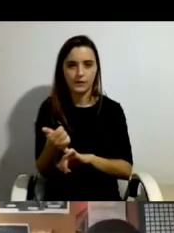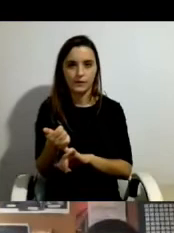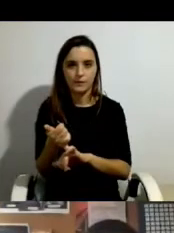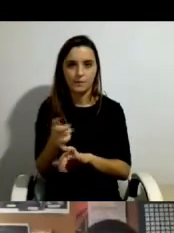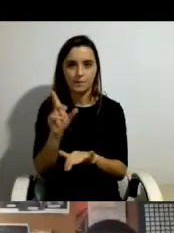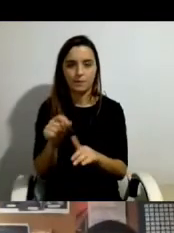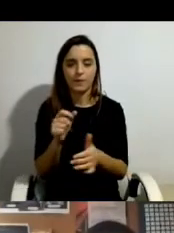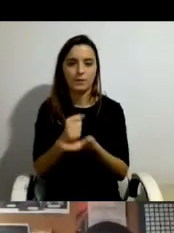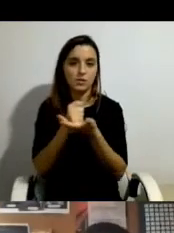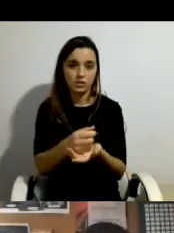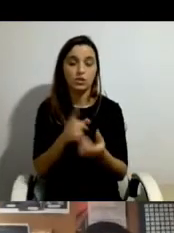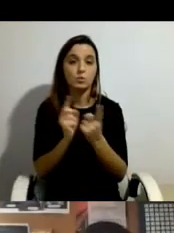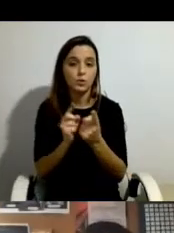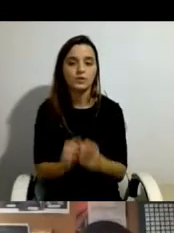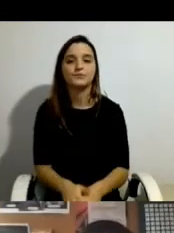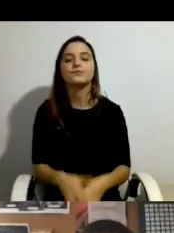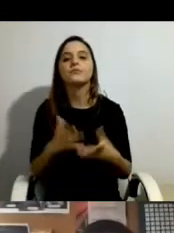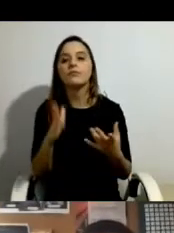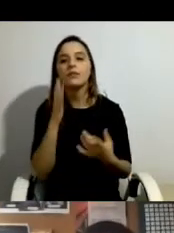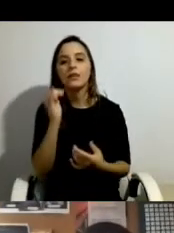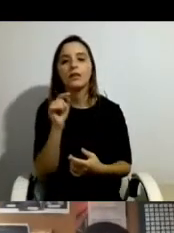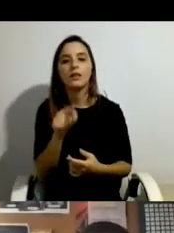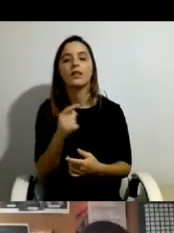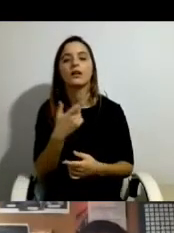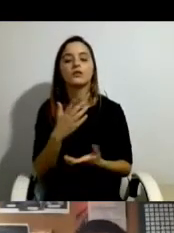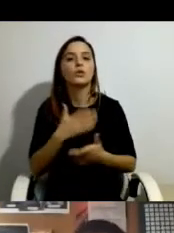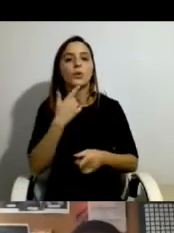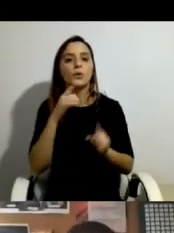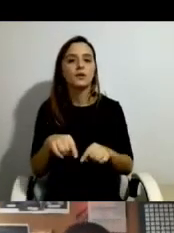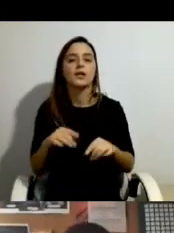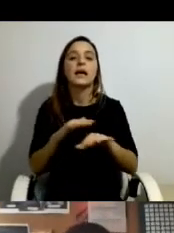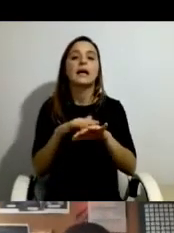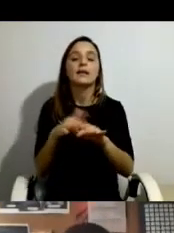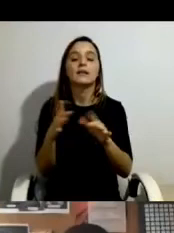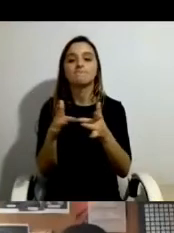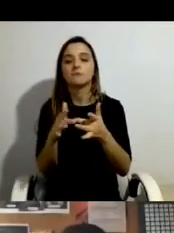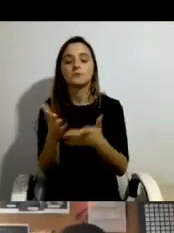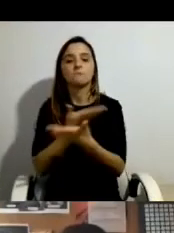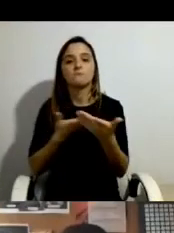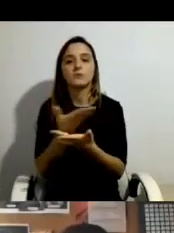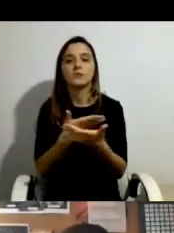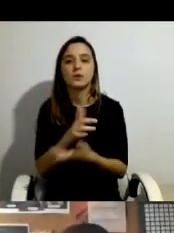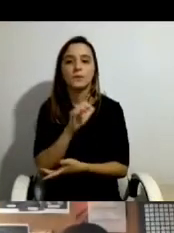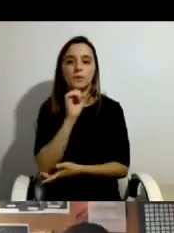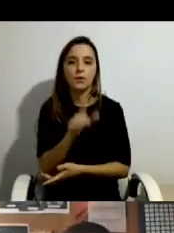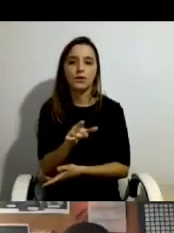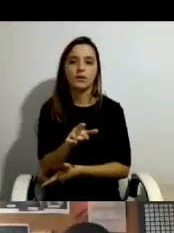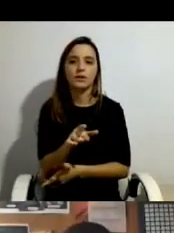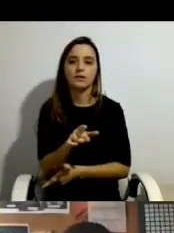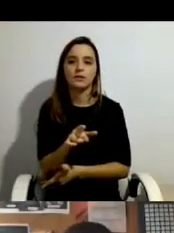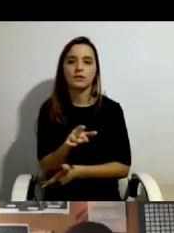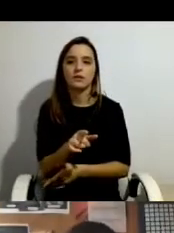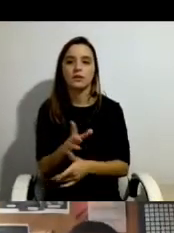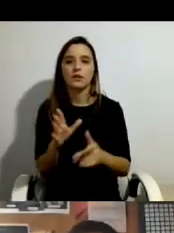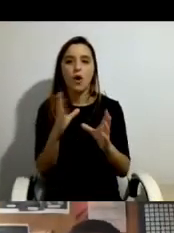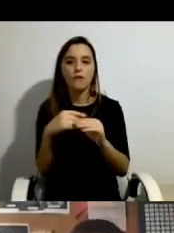pessoais. E, portanto, esta ideia de só, mais uma vez, das redes relacionais, de poder ter conversas banais